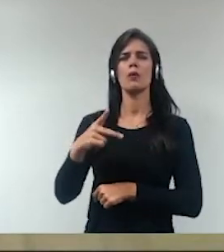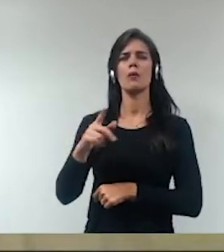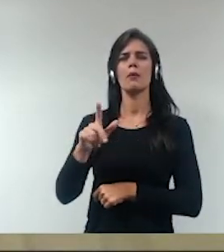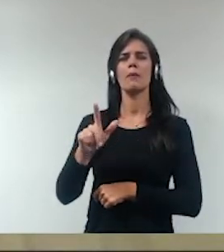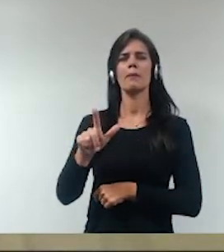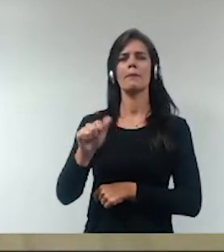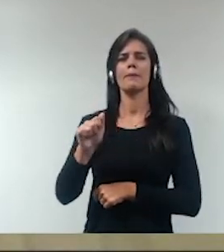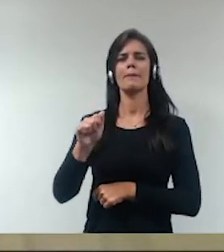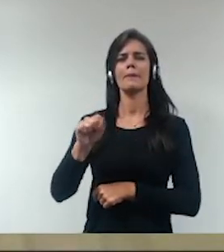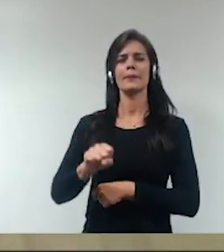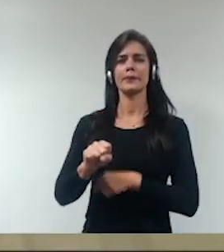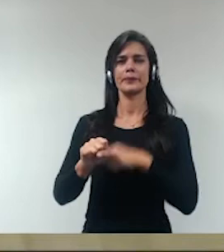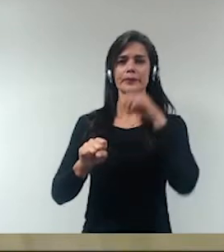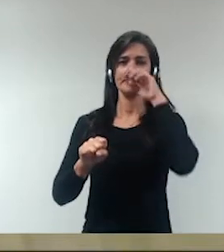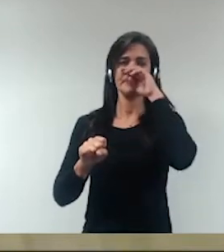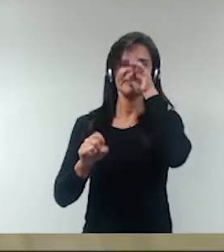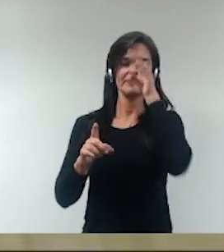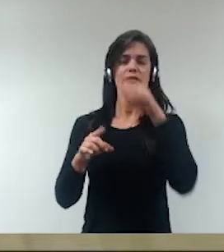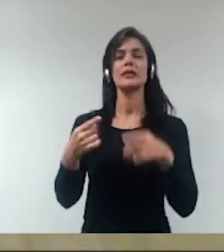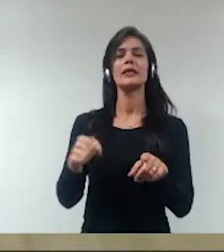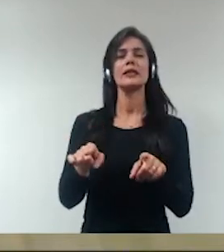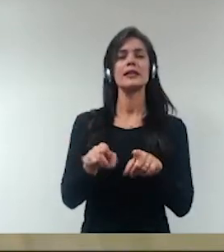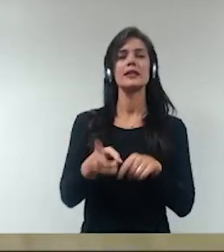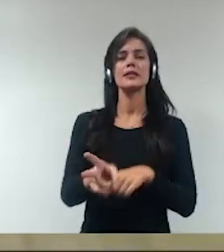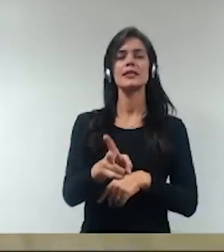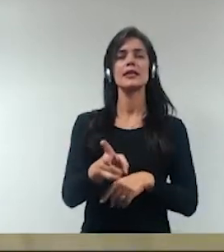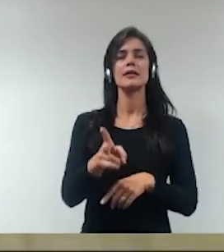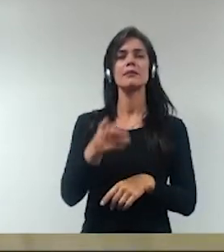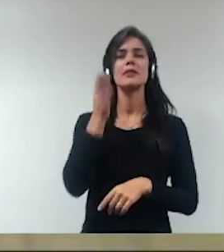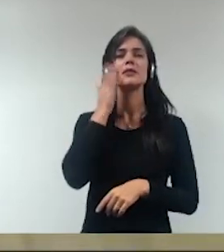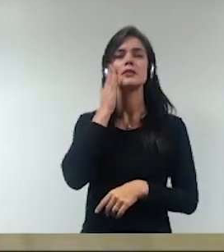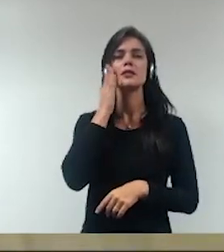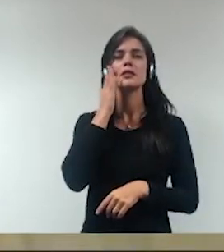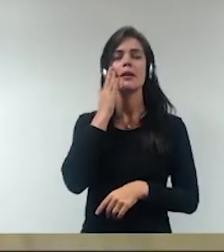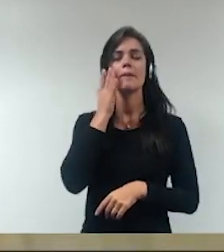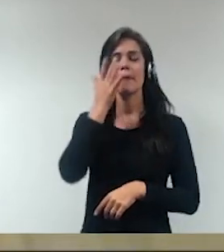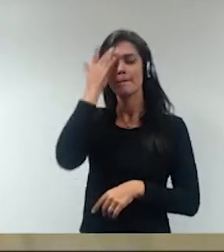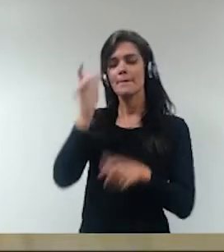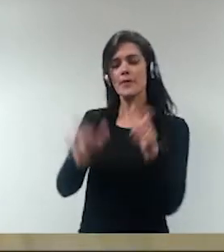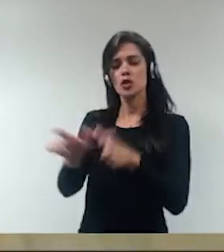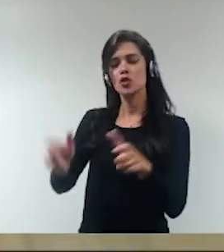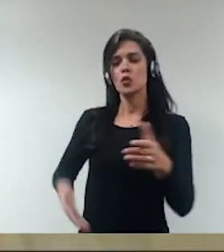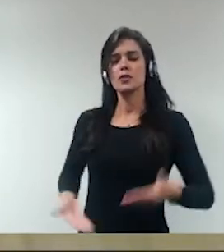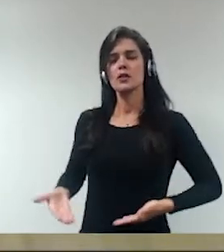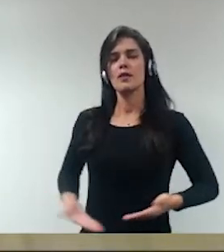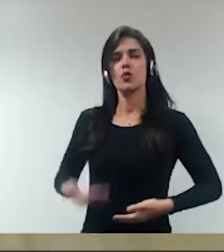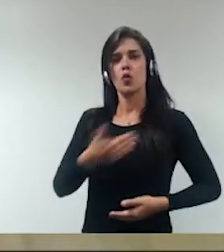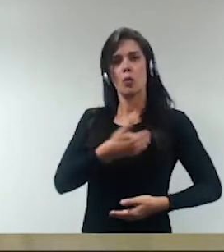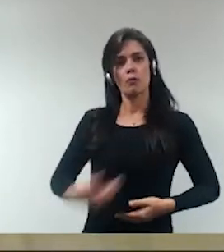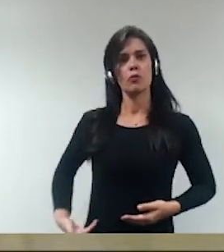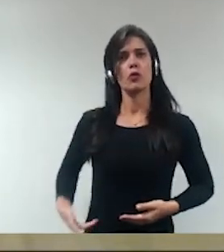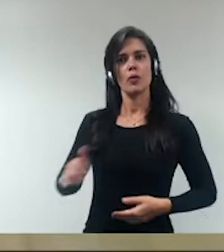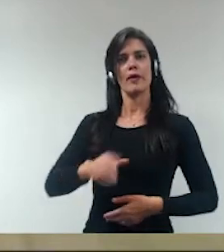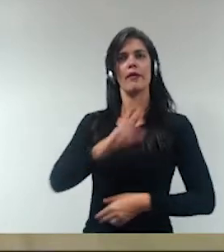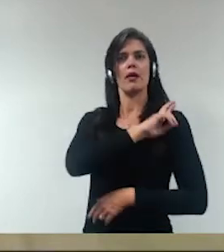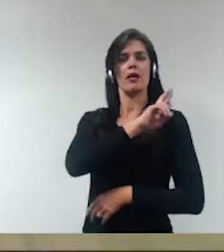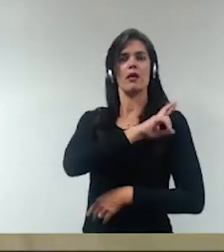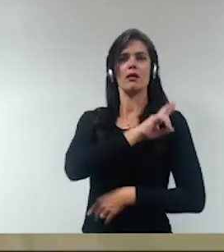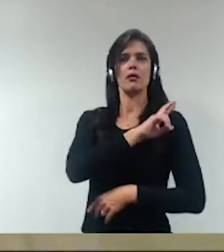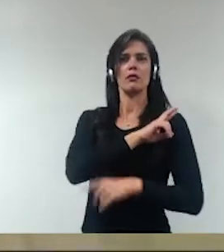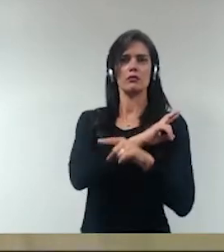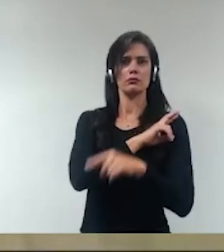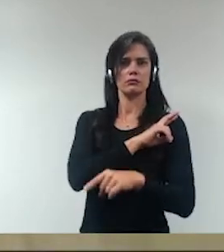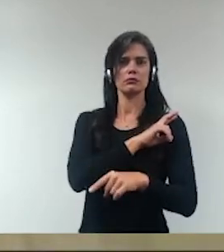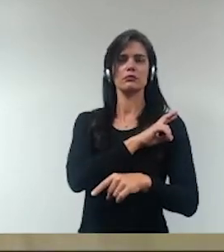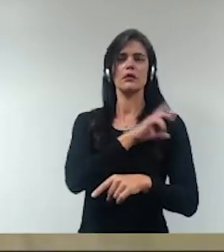E tudo isso, né, buscando o A responsabilização dos agentes públicos, e aí tem esse nome, costuma